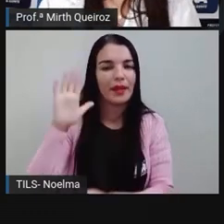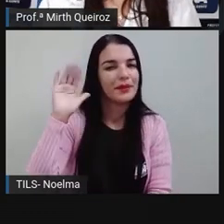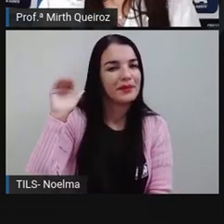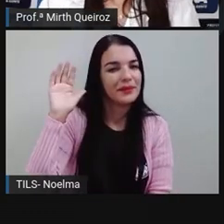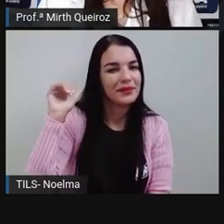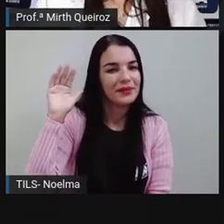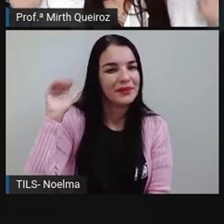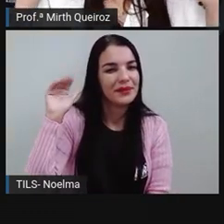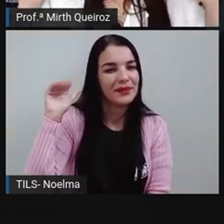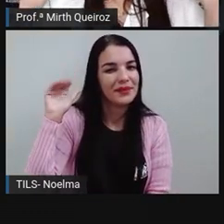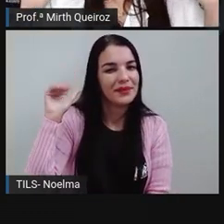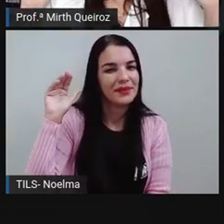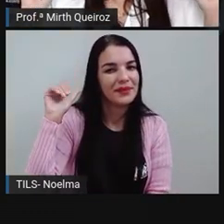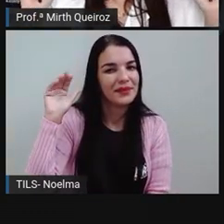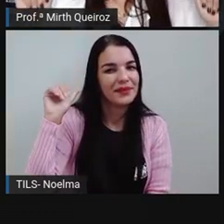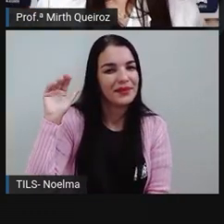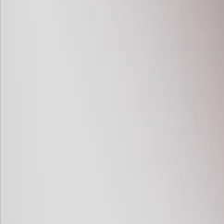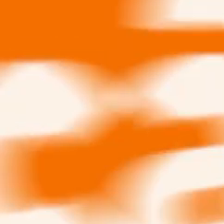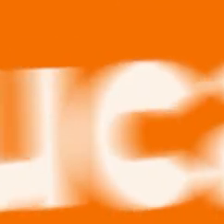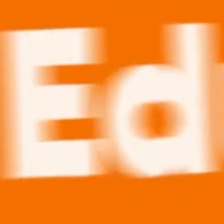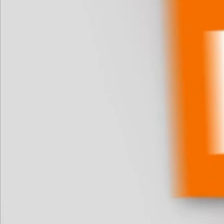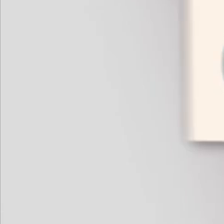e até já. Tchau, tchau.